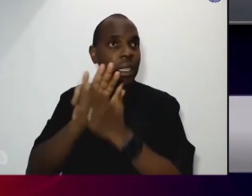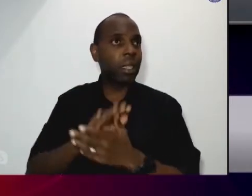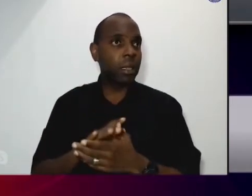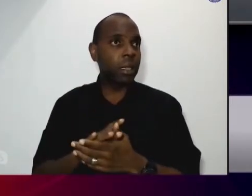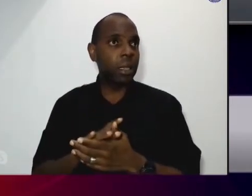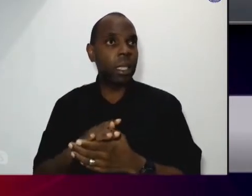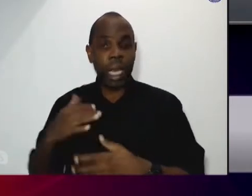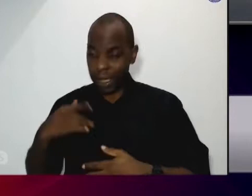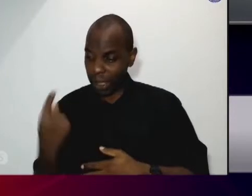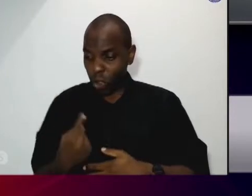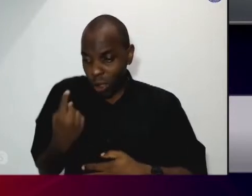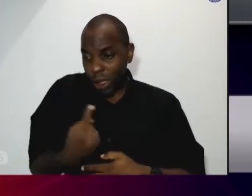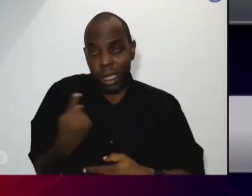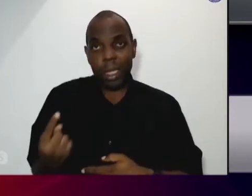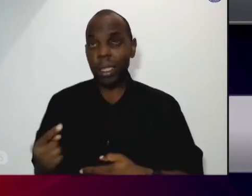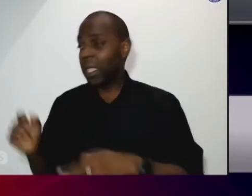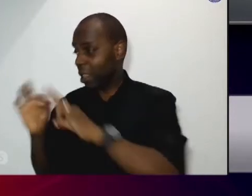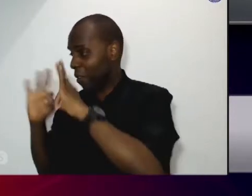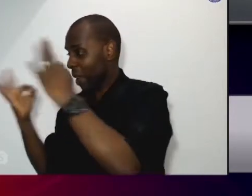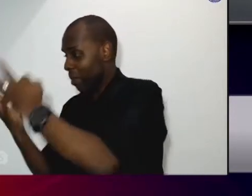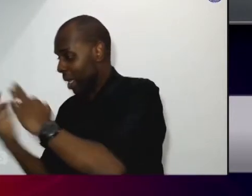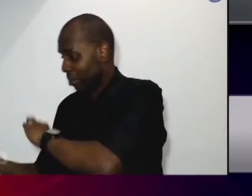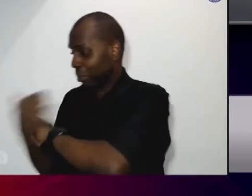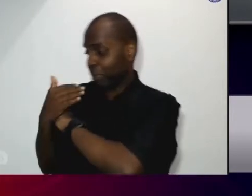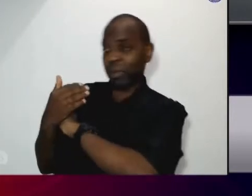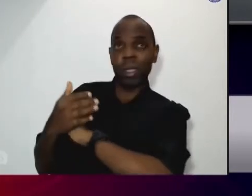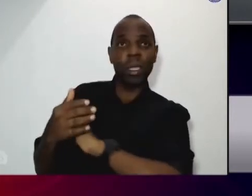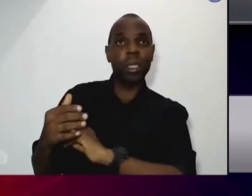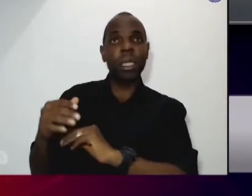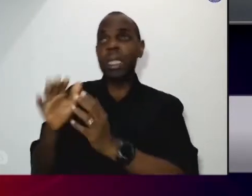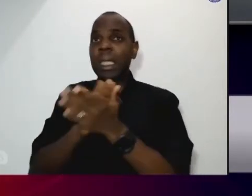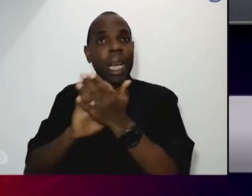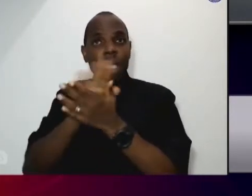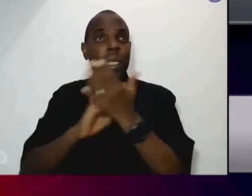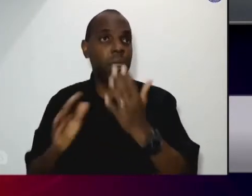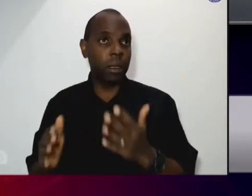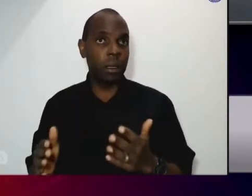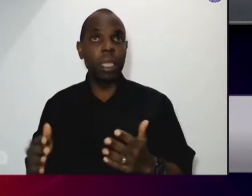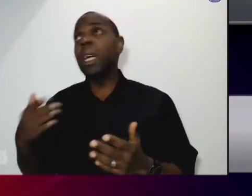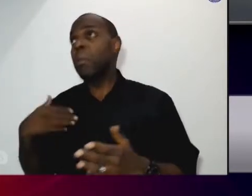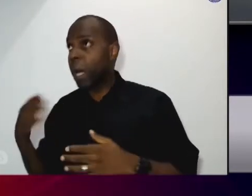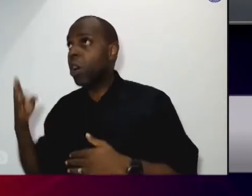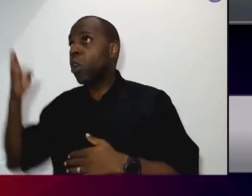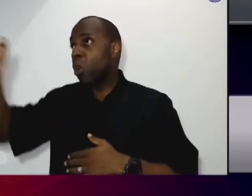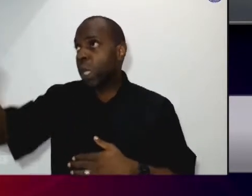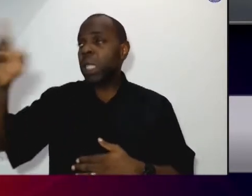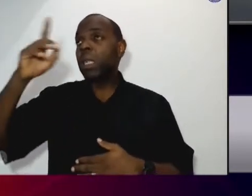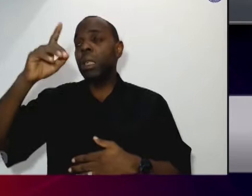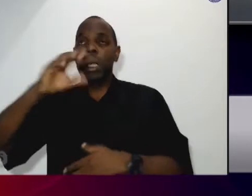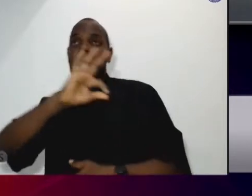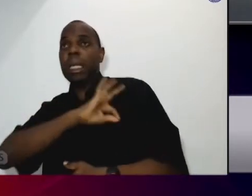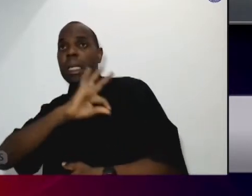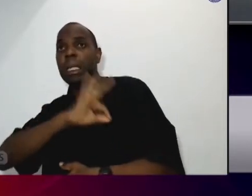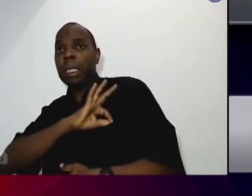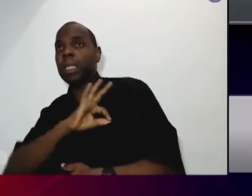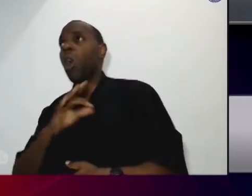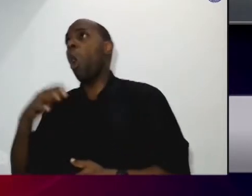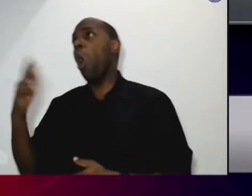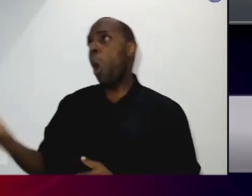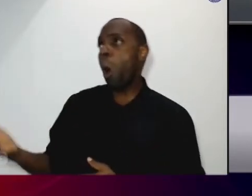para para ela conseguir chegar a pedir a fazer um boletim de ocorrência ela